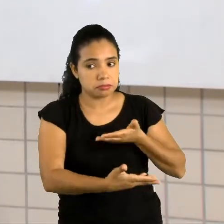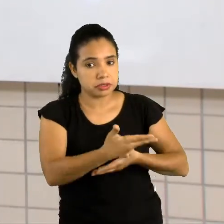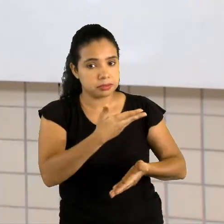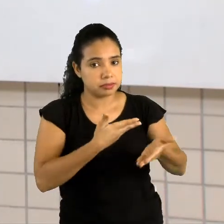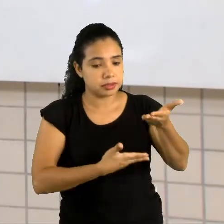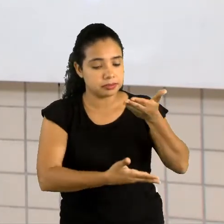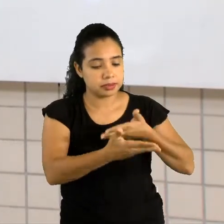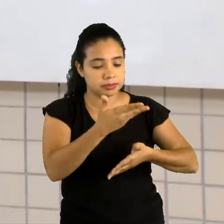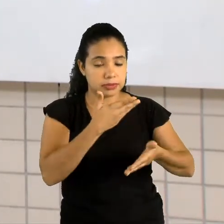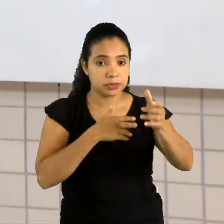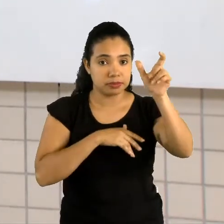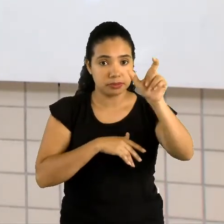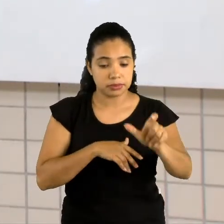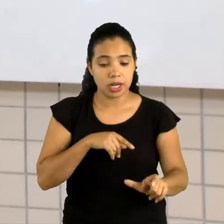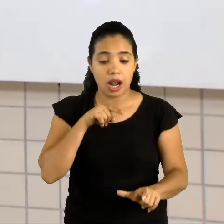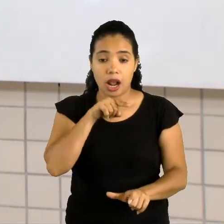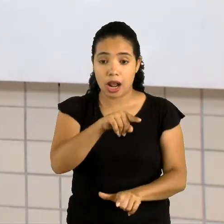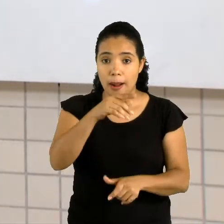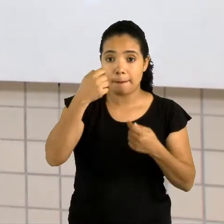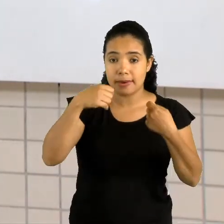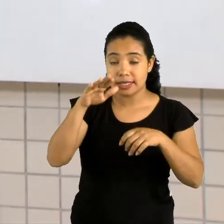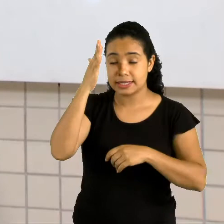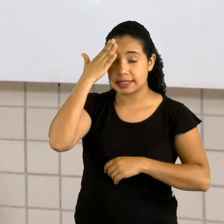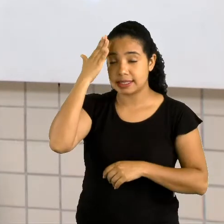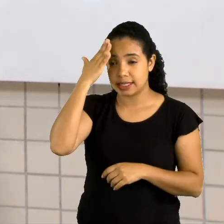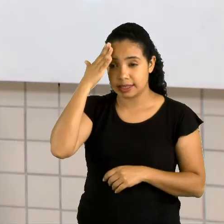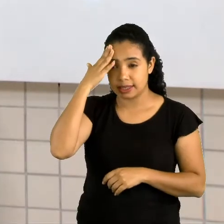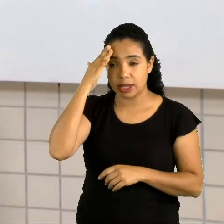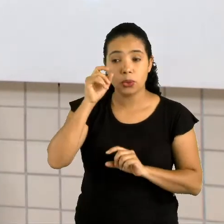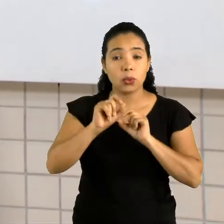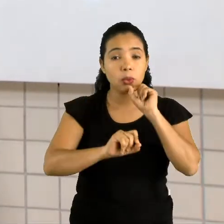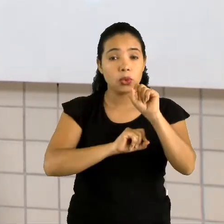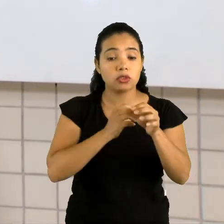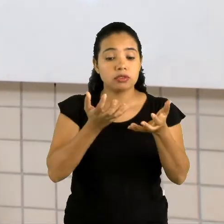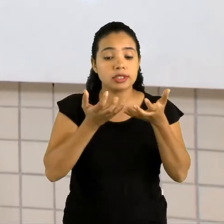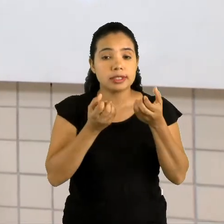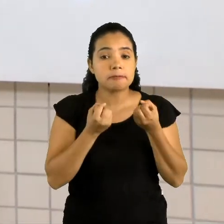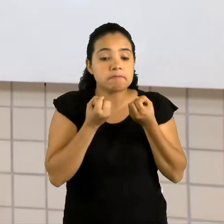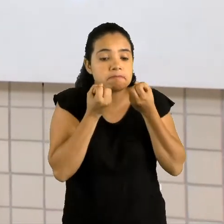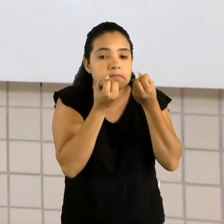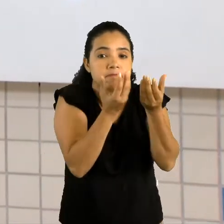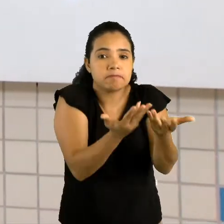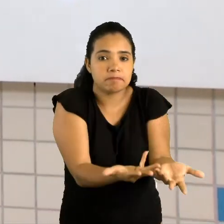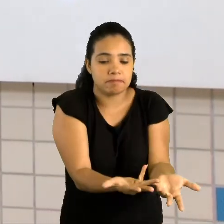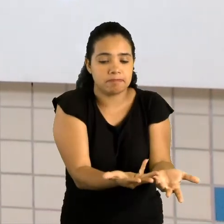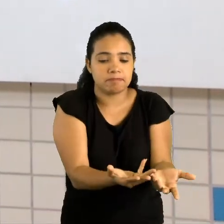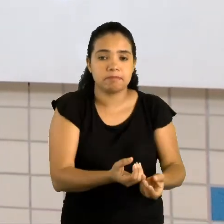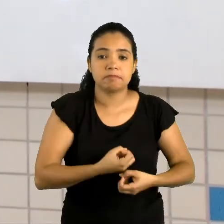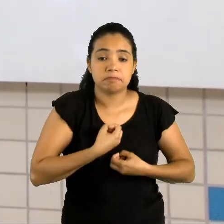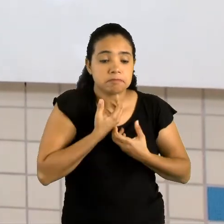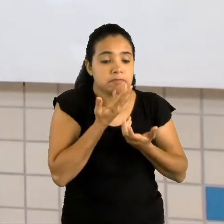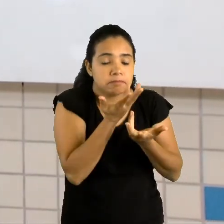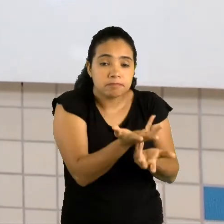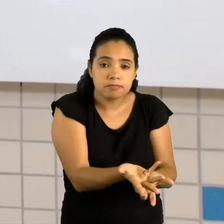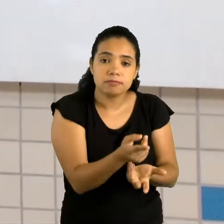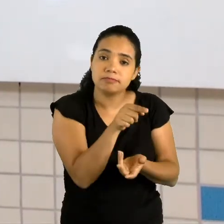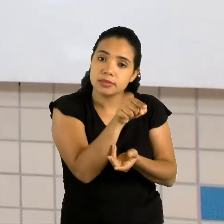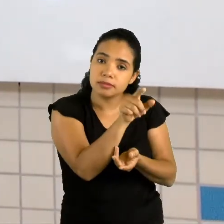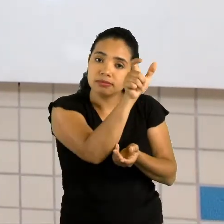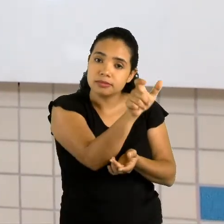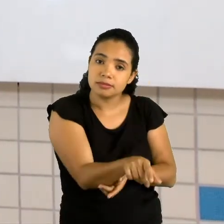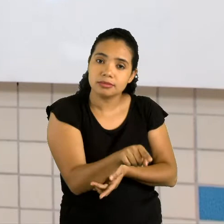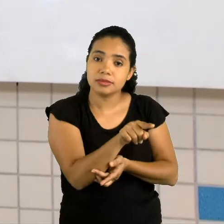pessoa precisa entender o que você quer falar para ela. Por isso que nós